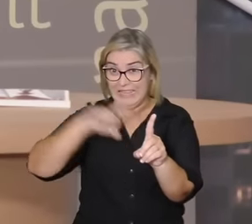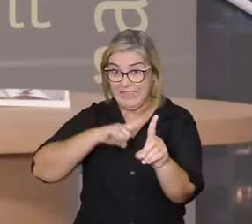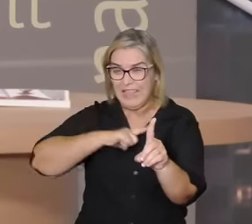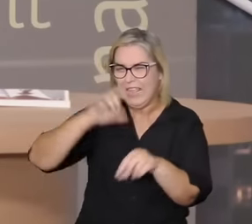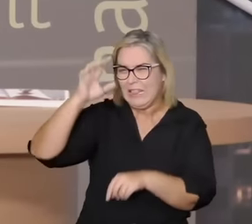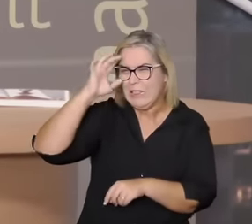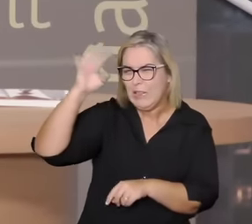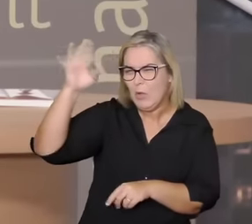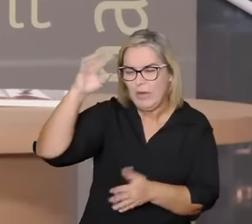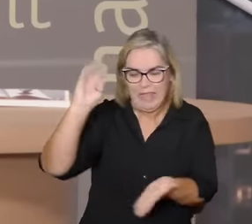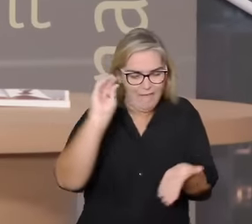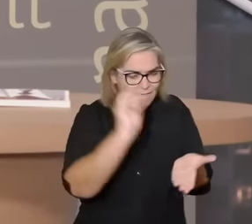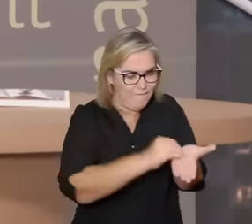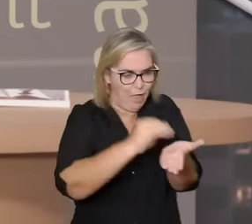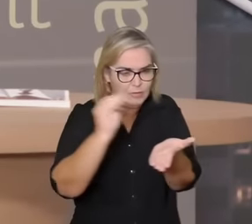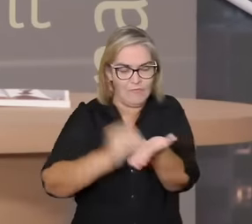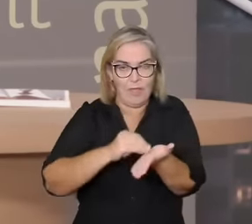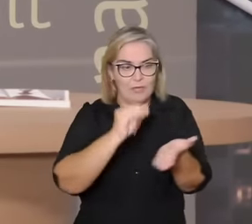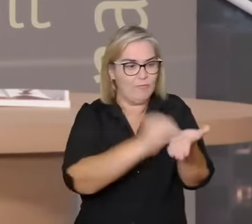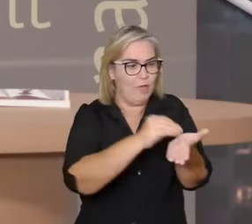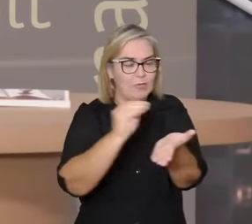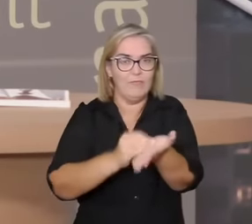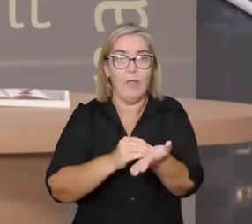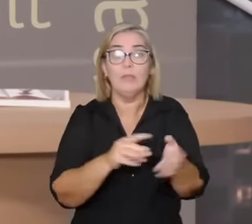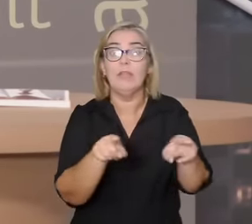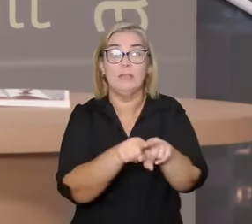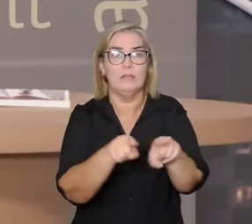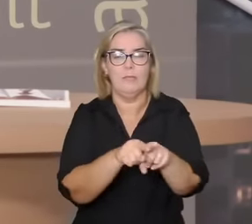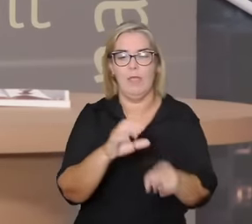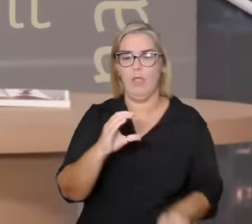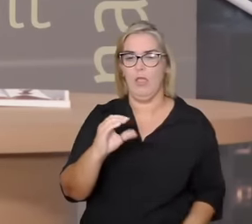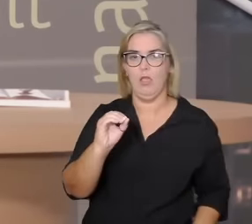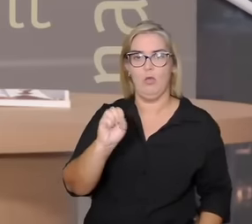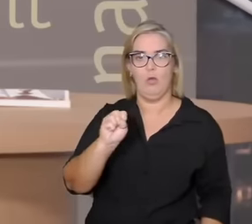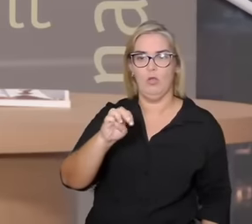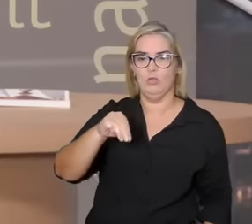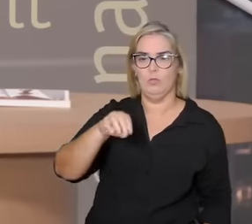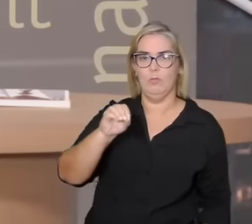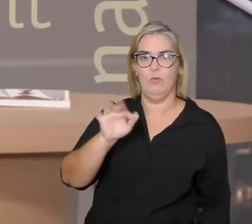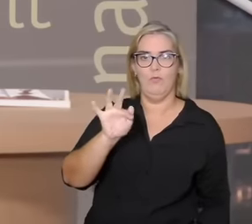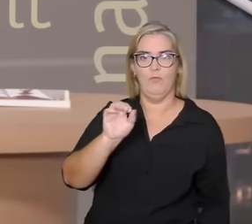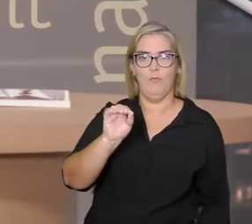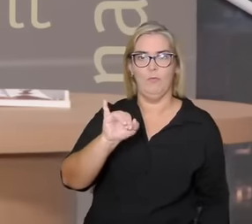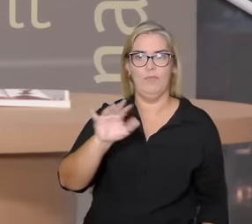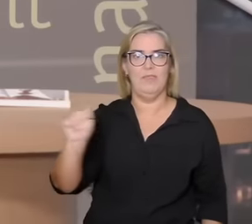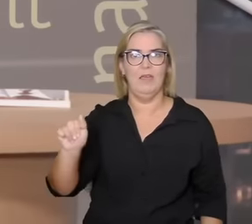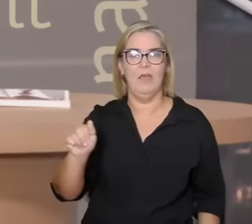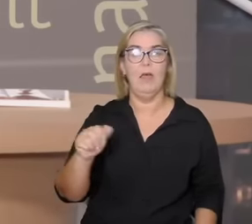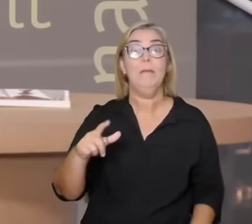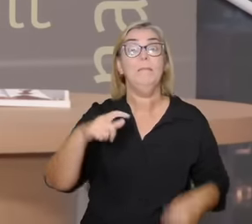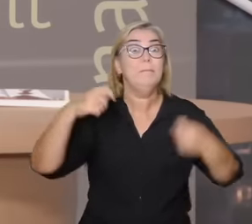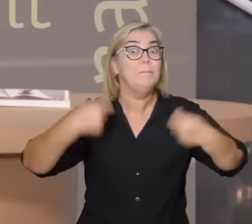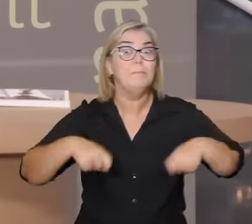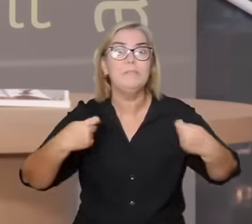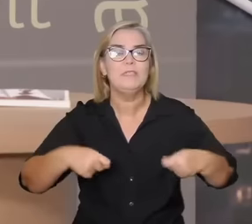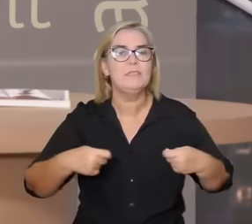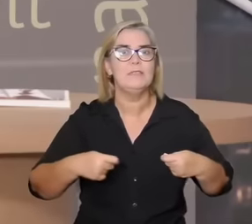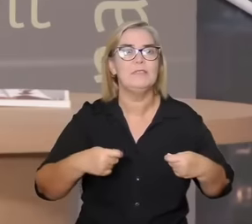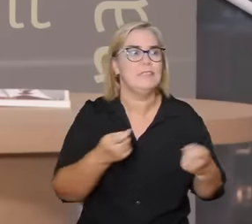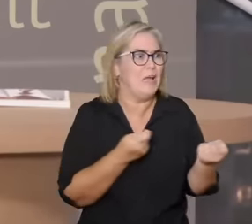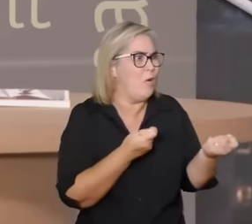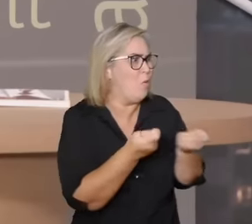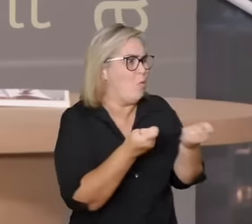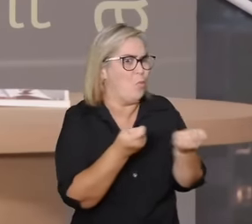e opera com uma cosmofobia crônica é necessário controlar o máximo possível tudo ao seu redor